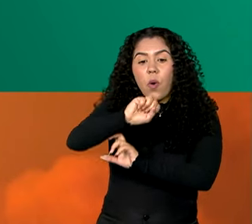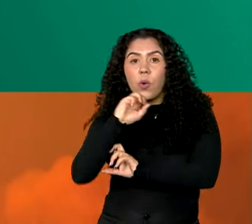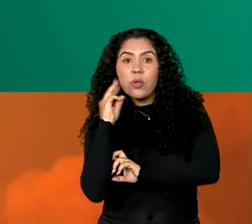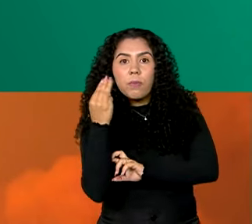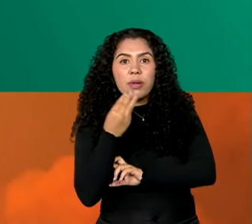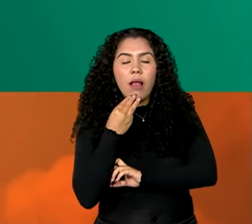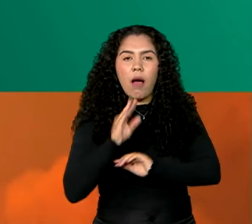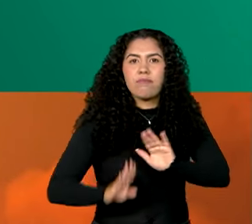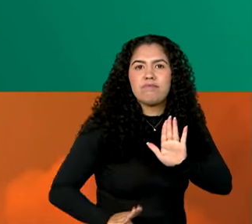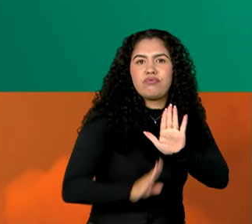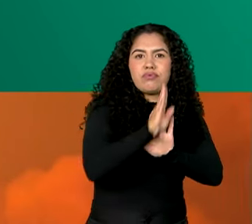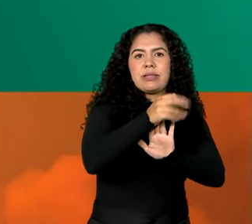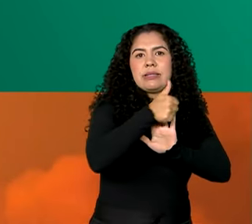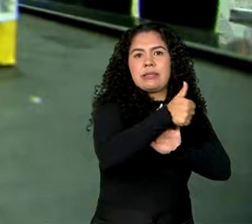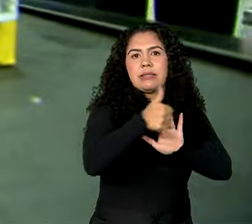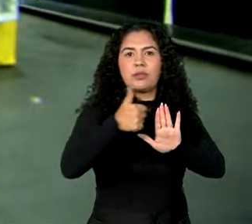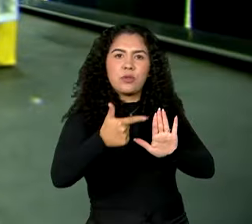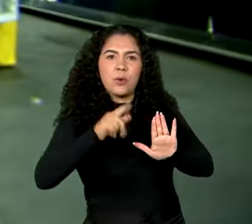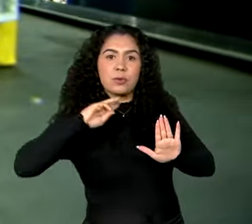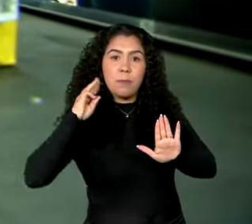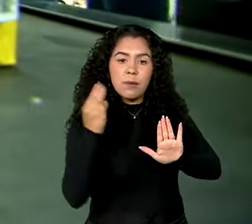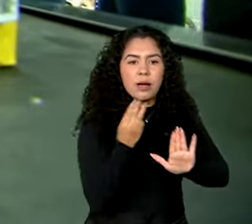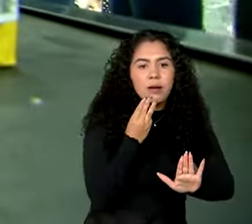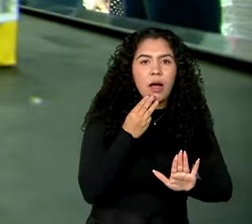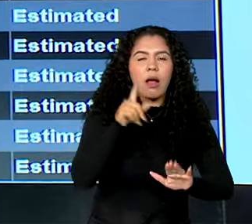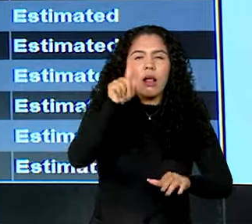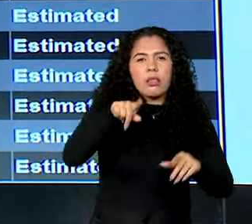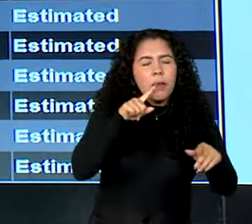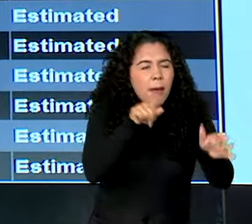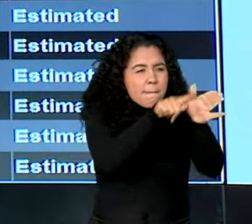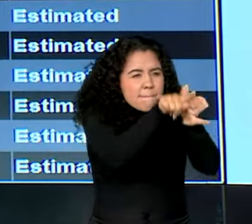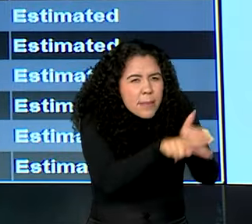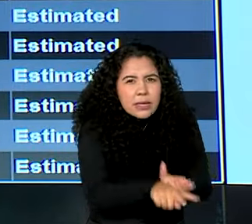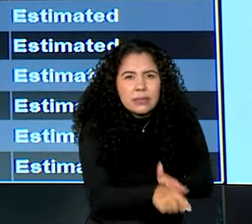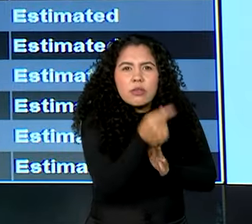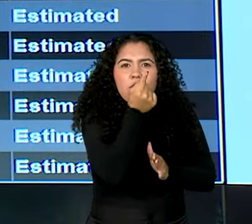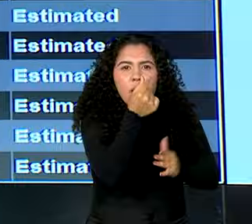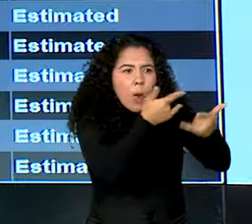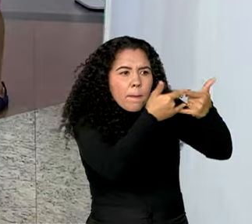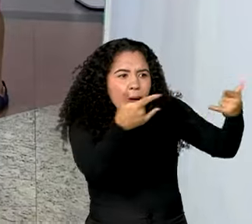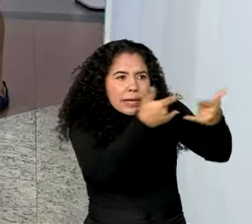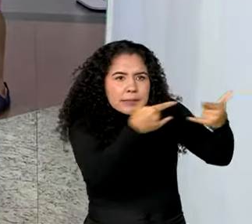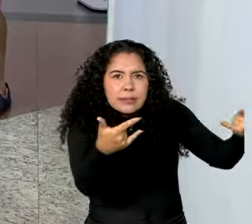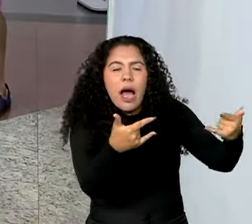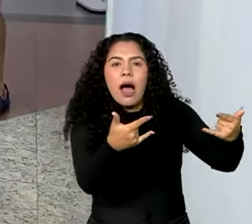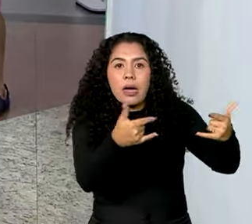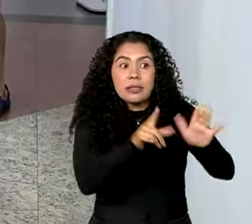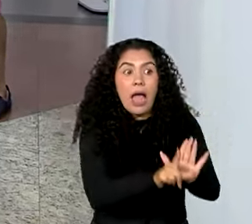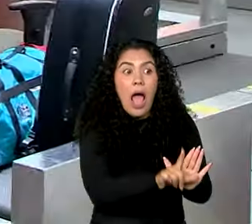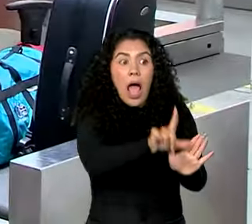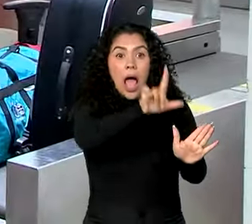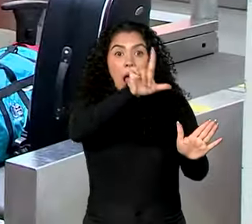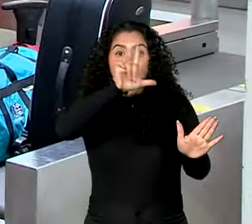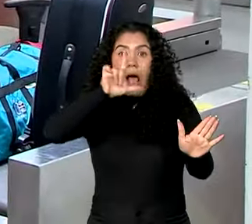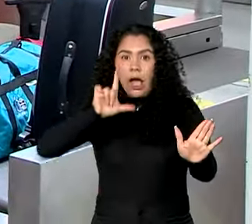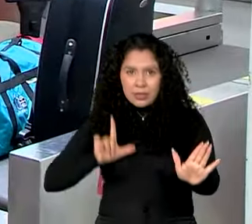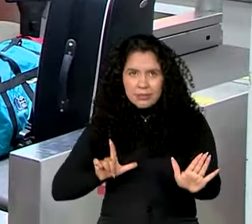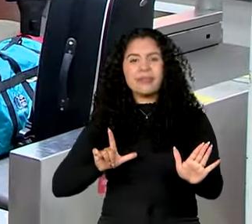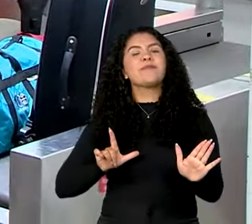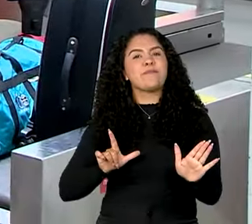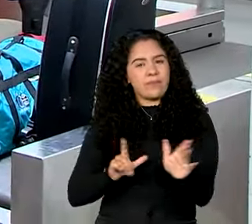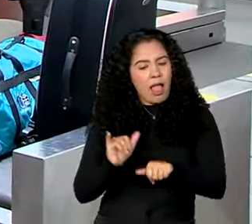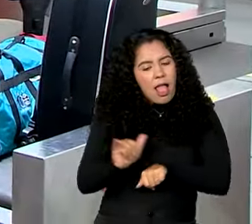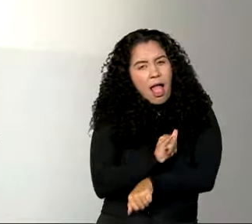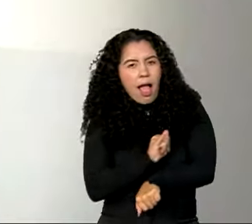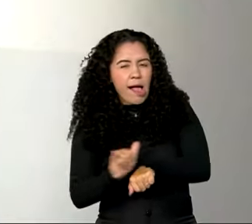para 112 milhões. Pesquisa de preços e a compra da passagem de avião com antecedência fazem parte